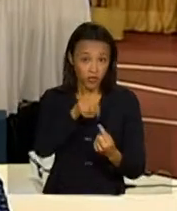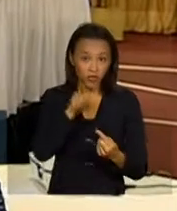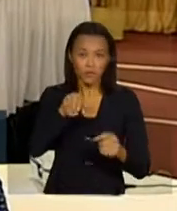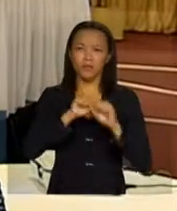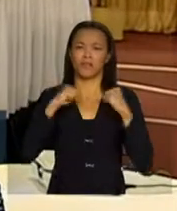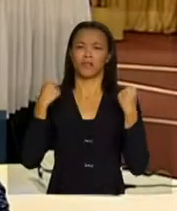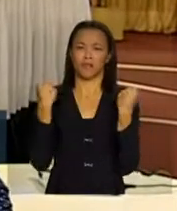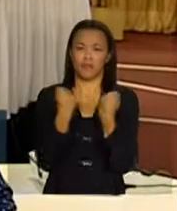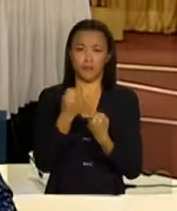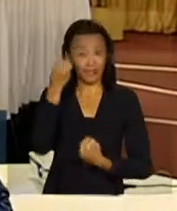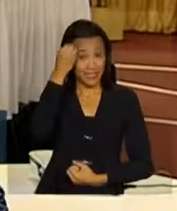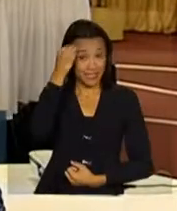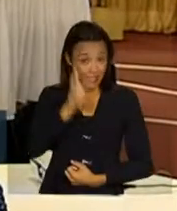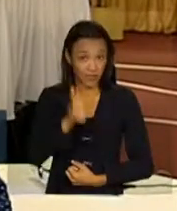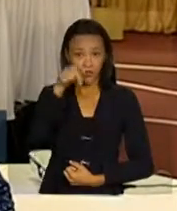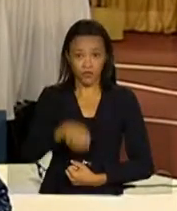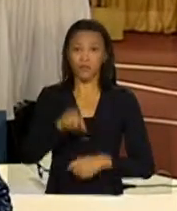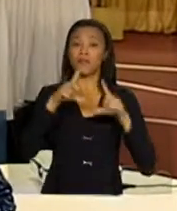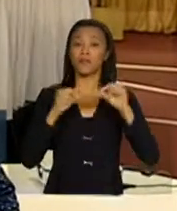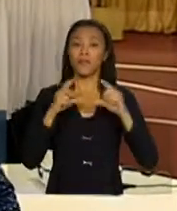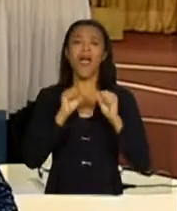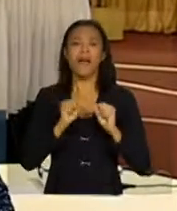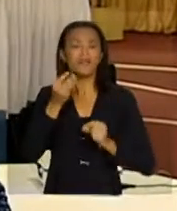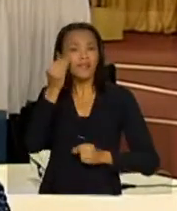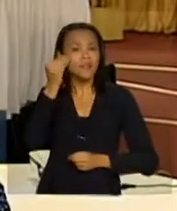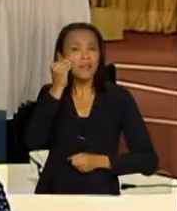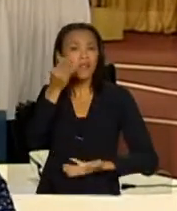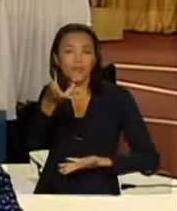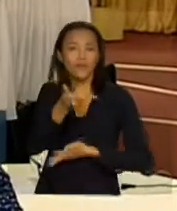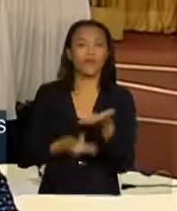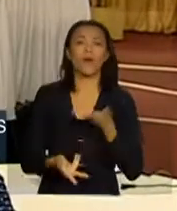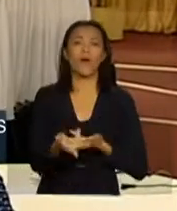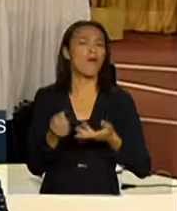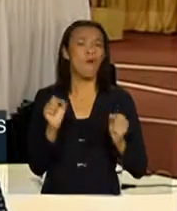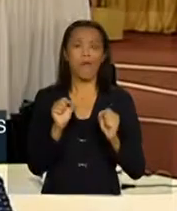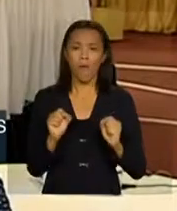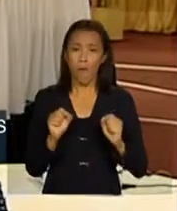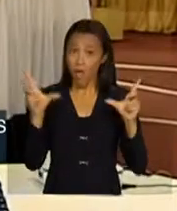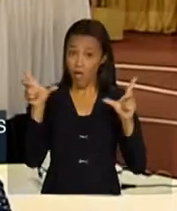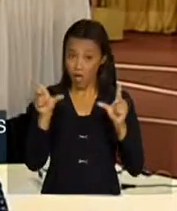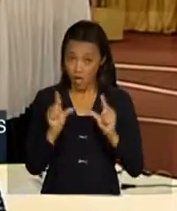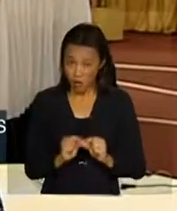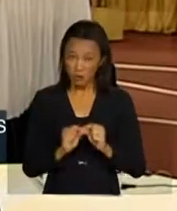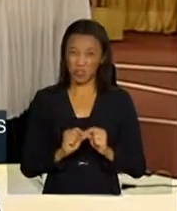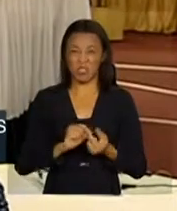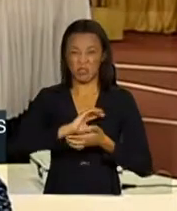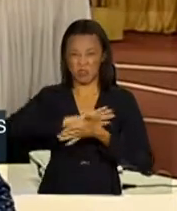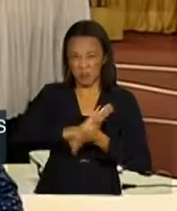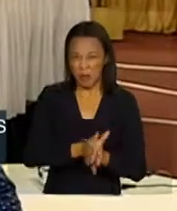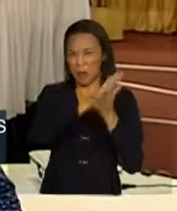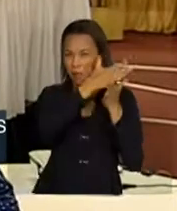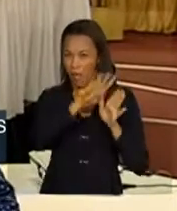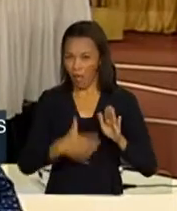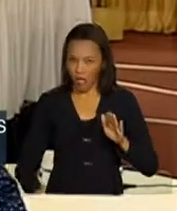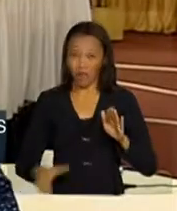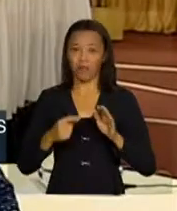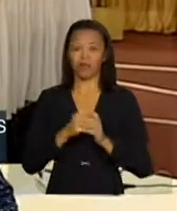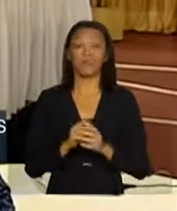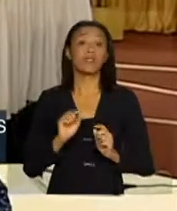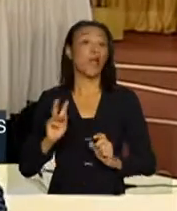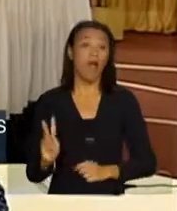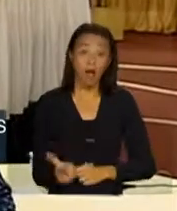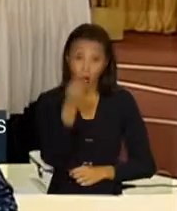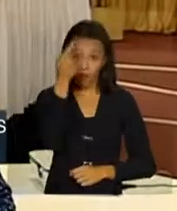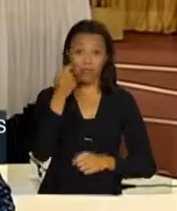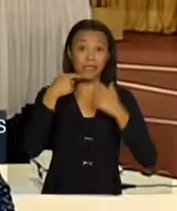seminário de três dias em Brasília é trocar experiências sobre formas de reduzir os efeitos dos desastres